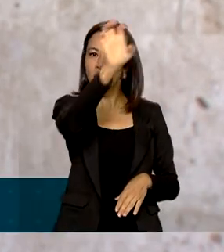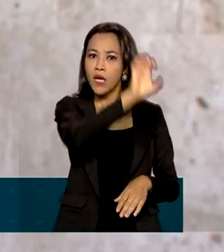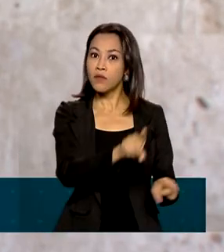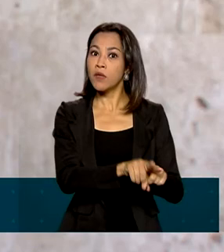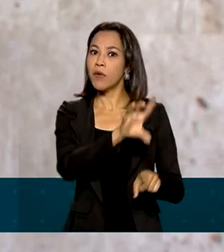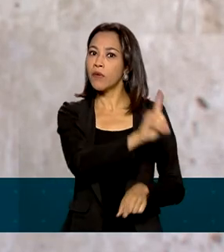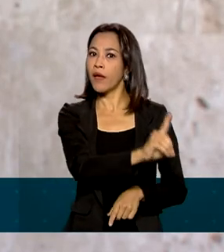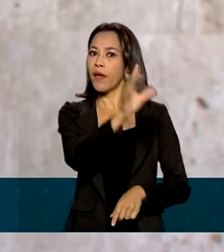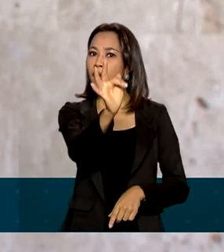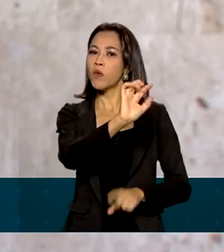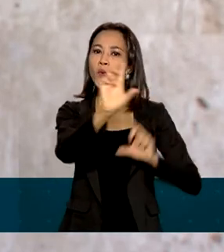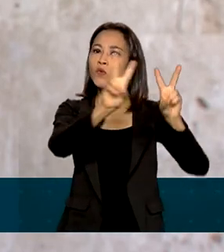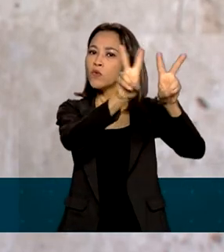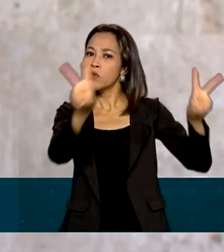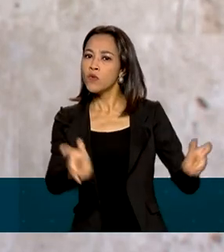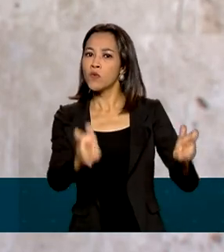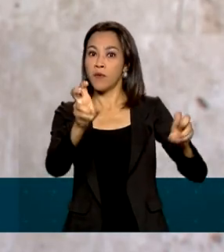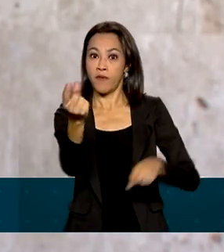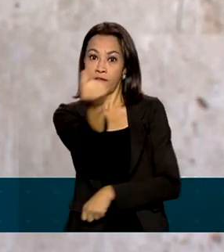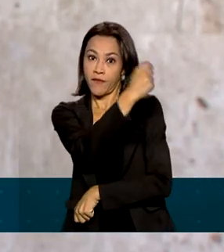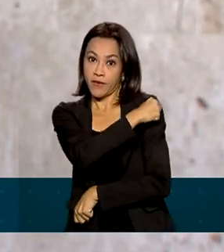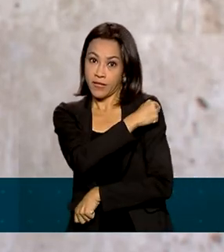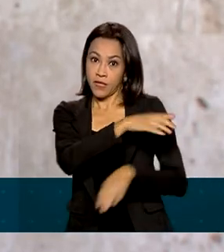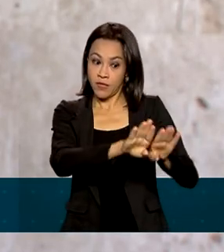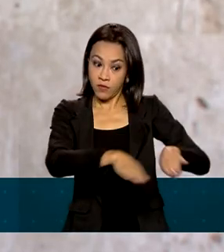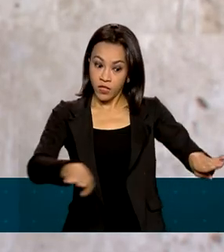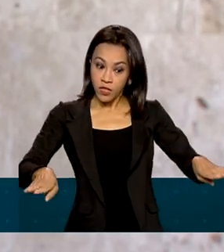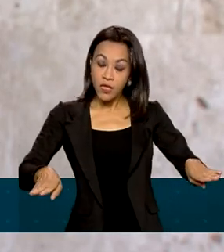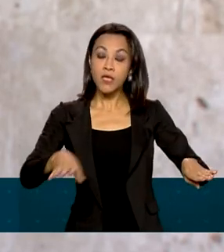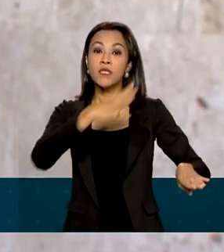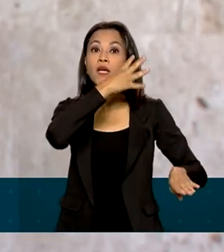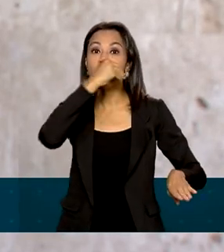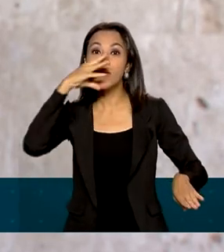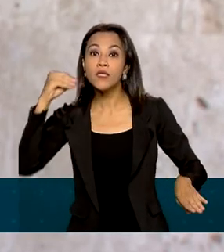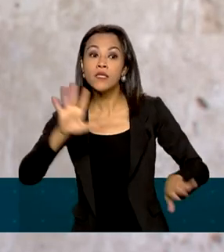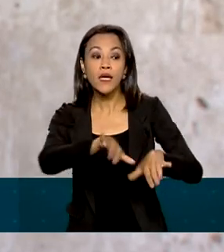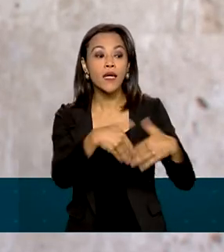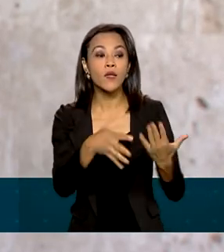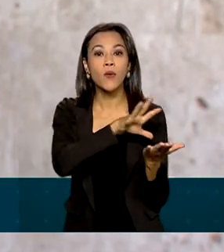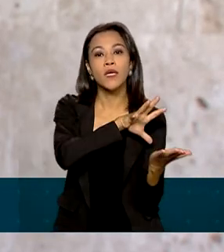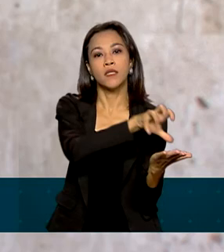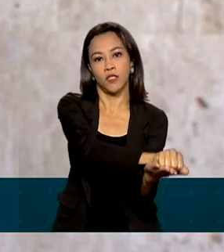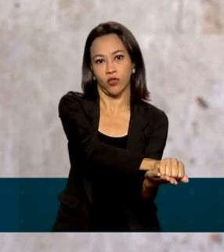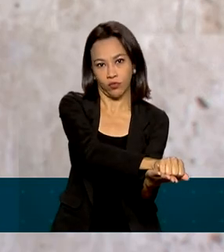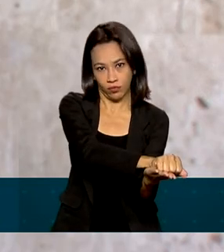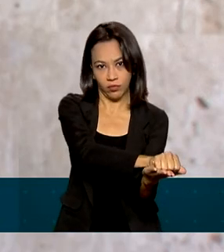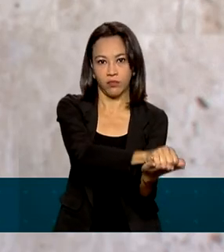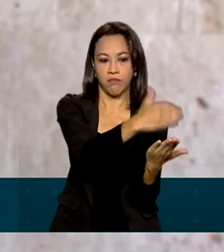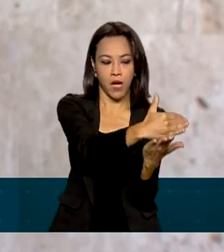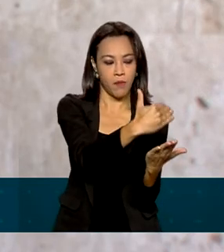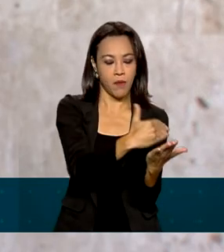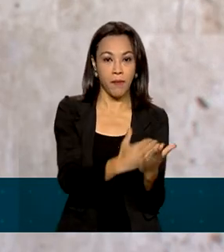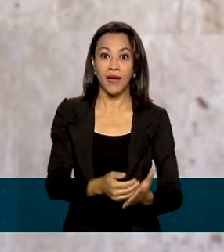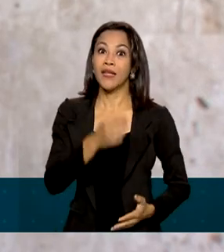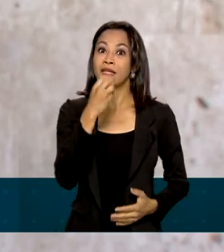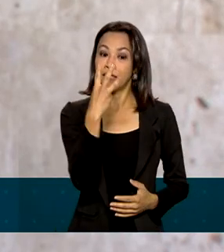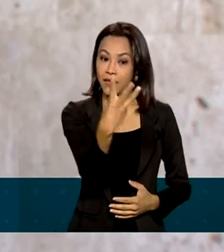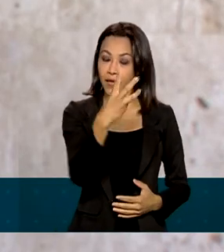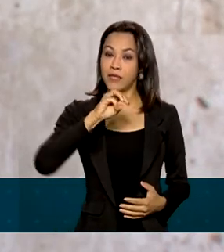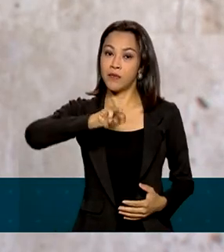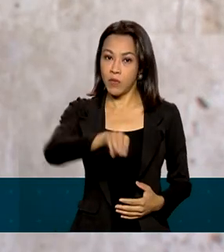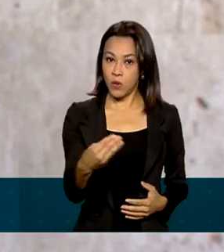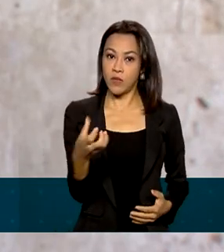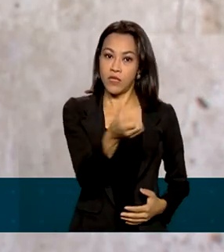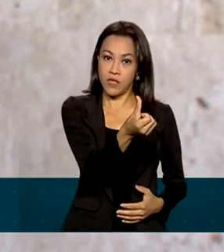Federal sobre a vacinação de crianças e adolescentes, sobre os registros dessas vacinações. Dados apontam que pelo menos 3 milhões e